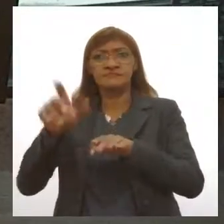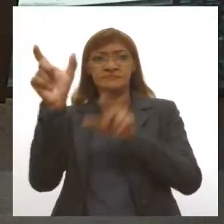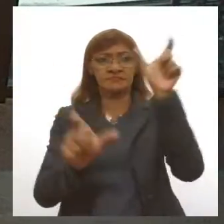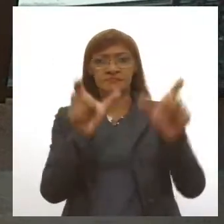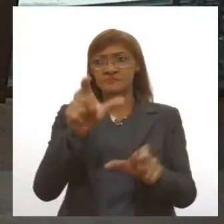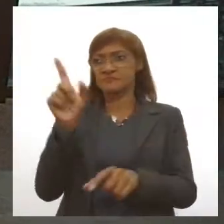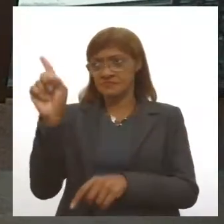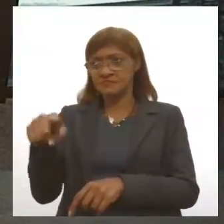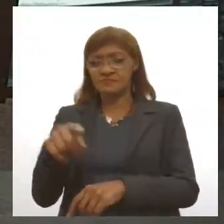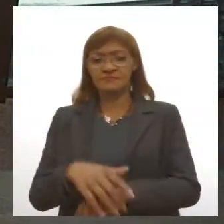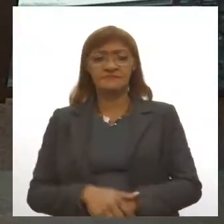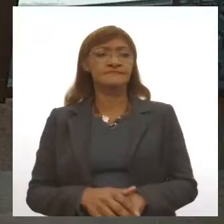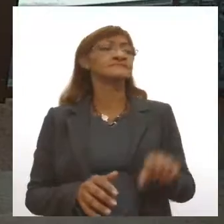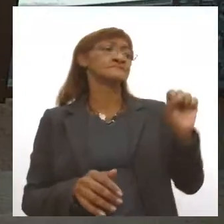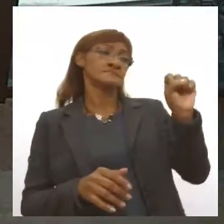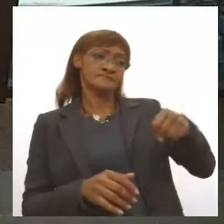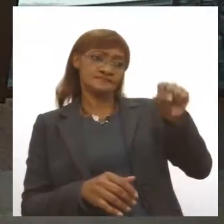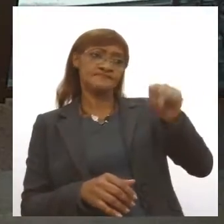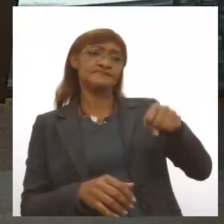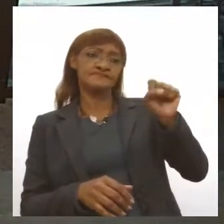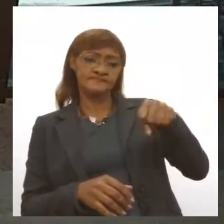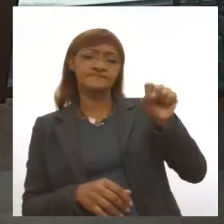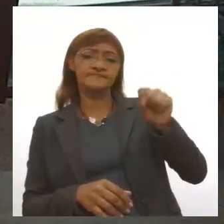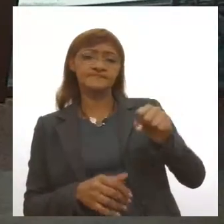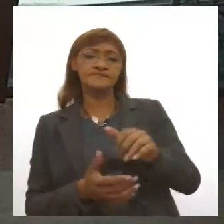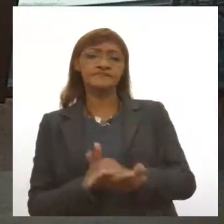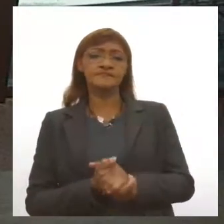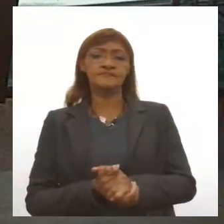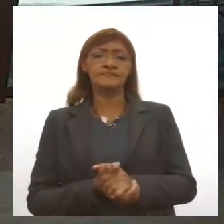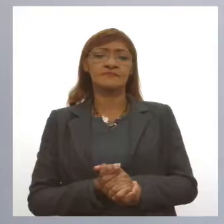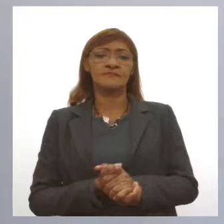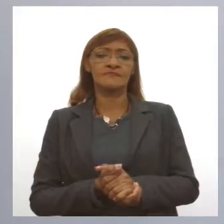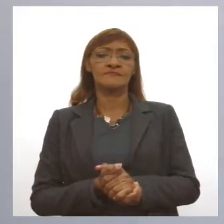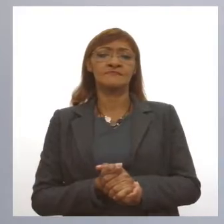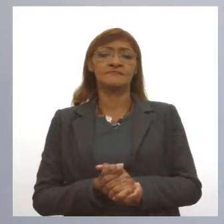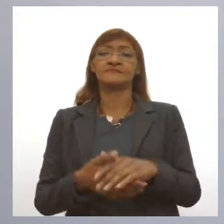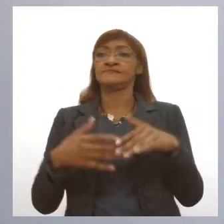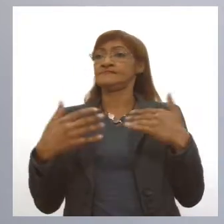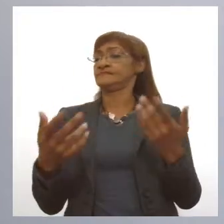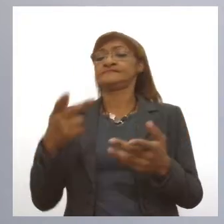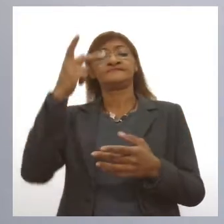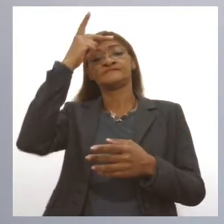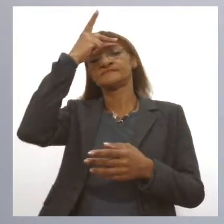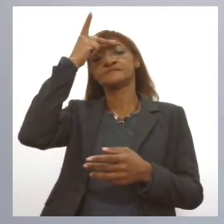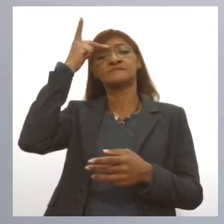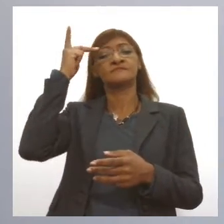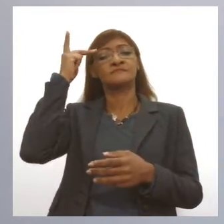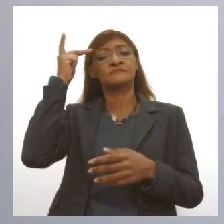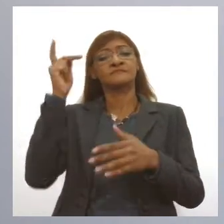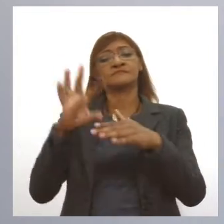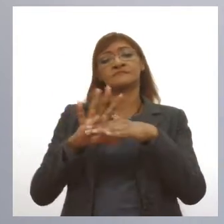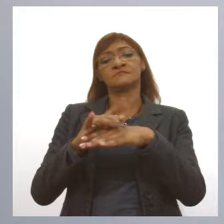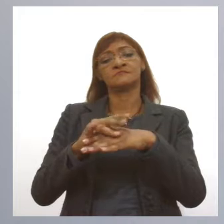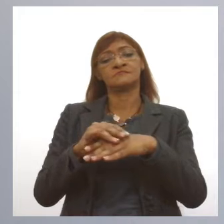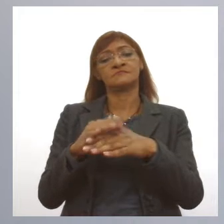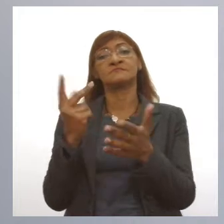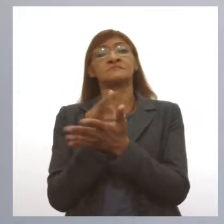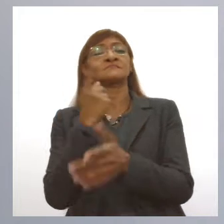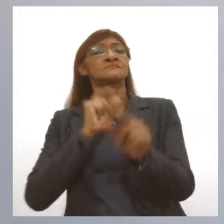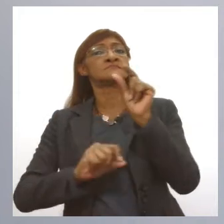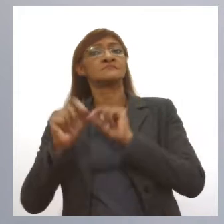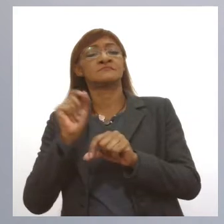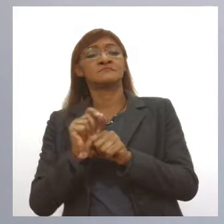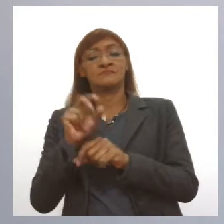Isso. Então, é outro aspecto que eu ia falar agora, Thiago. Então, quando a pessoa está doente, o é que acontece? O vírus, para provocar